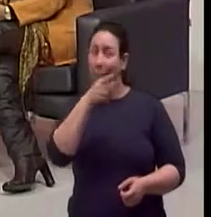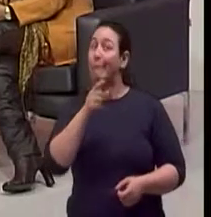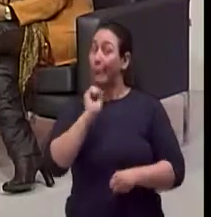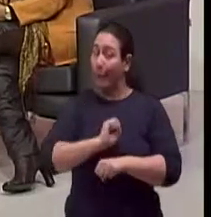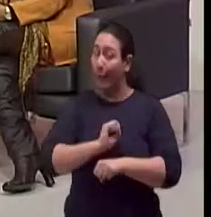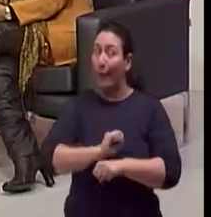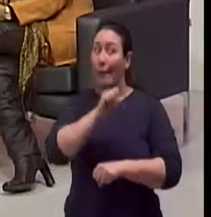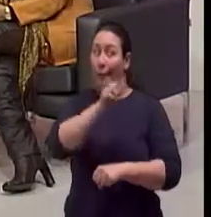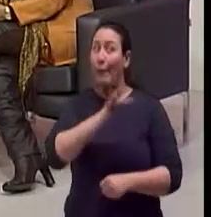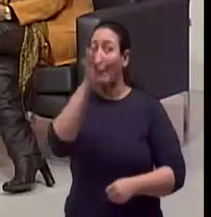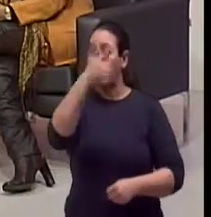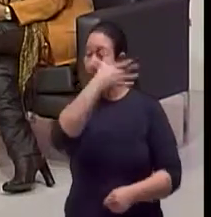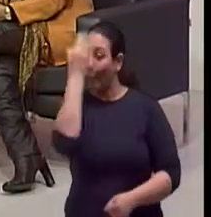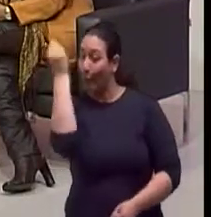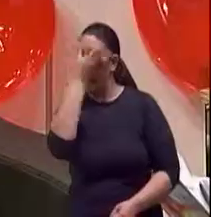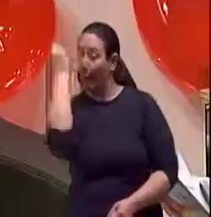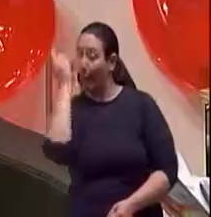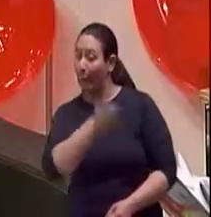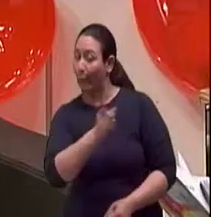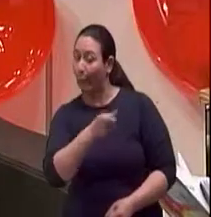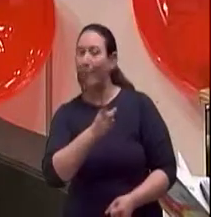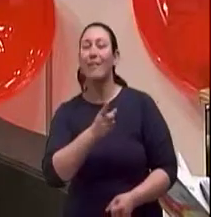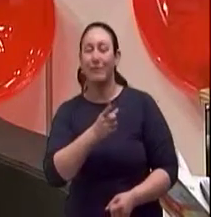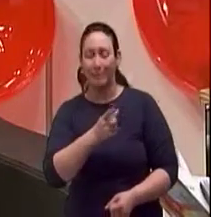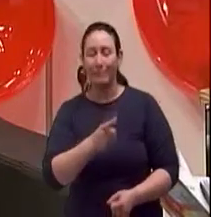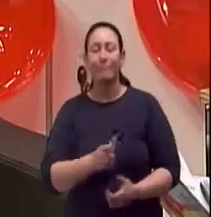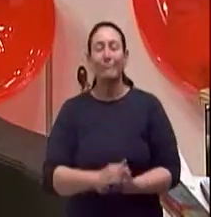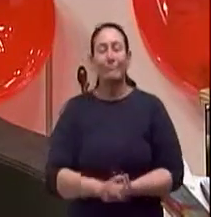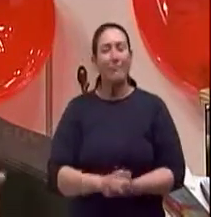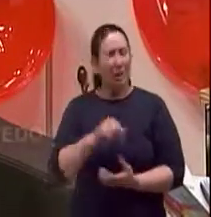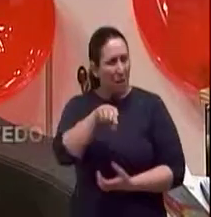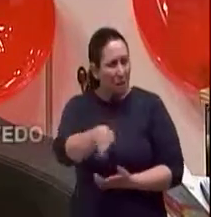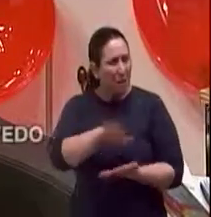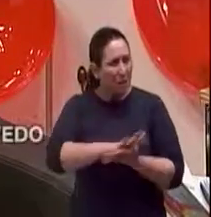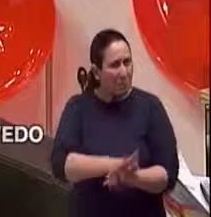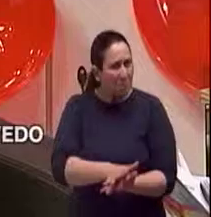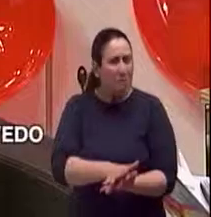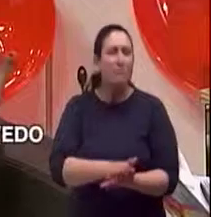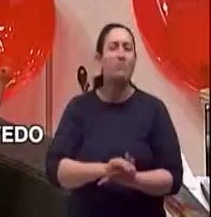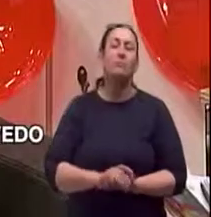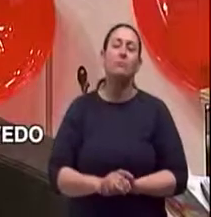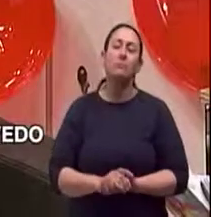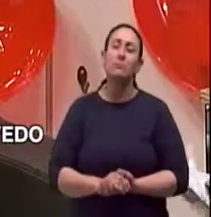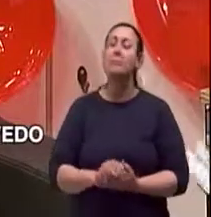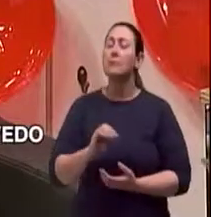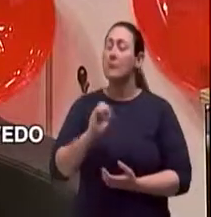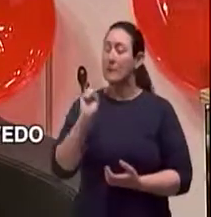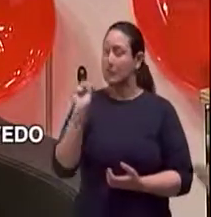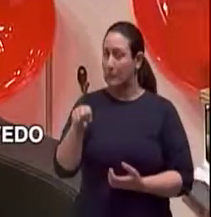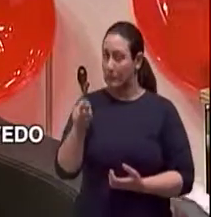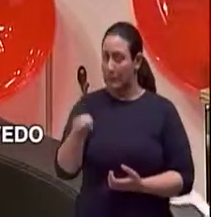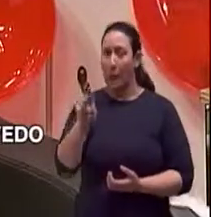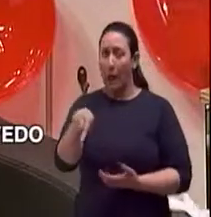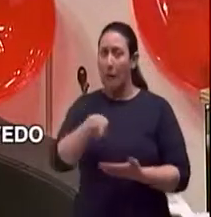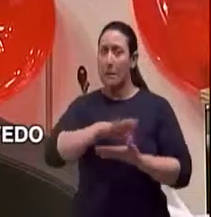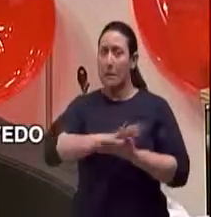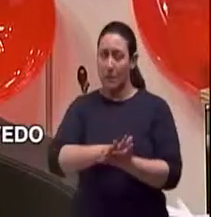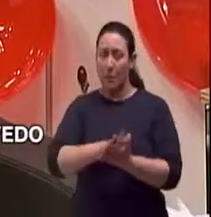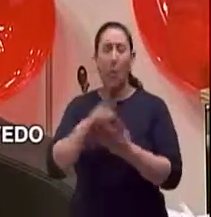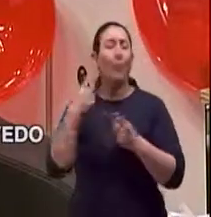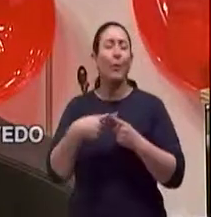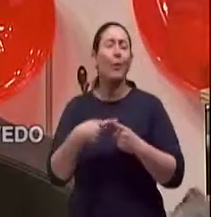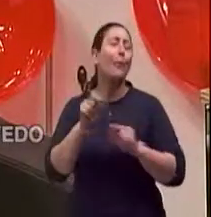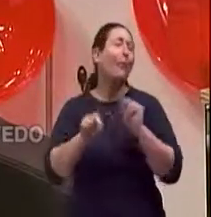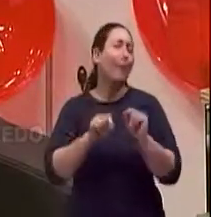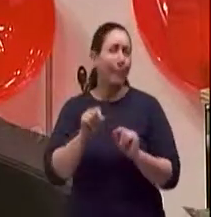Isso é uma discriminação? É uma discriminação e entra nessa linha bem tênue do preconceito. Porque parece